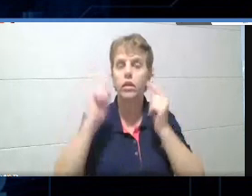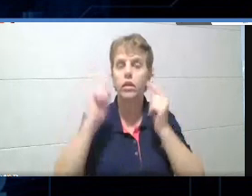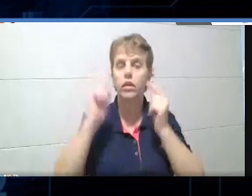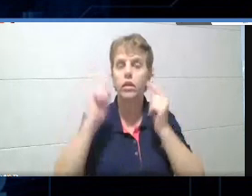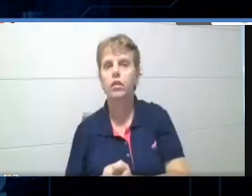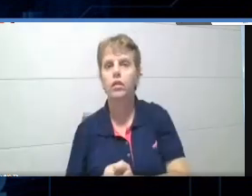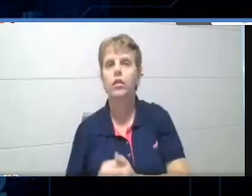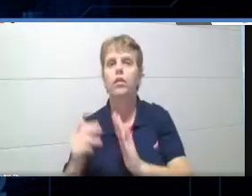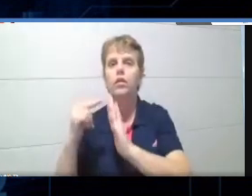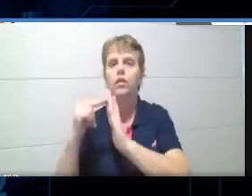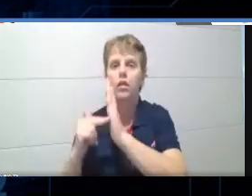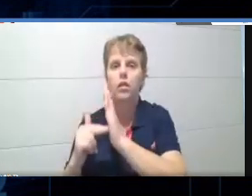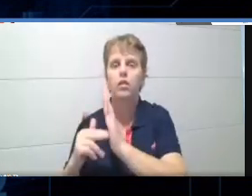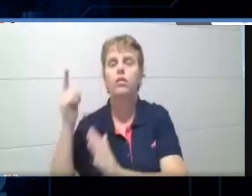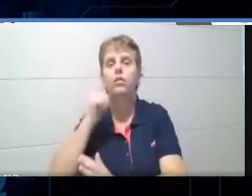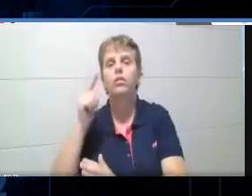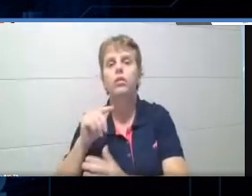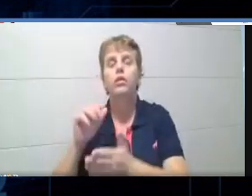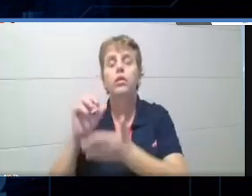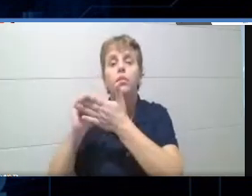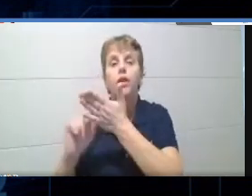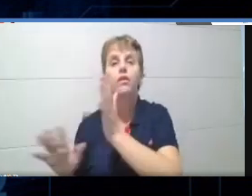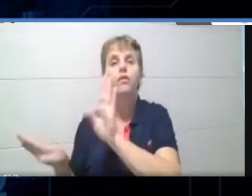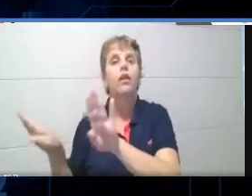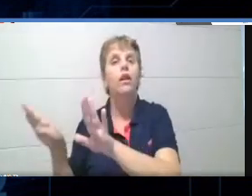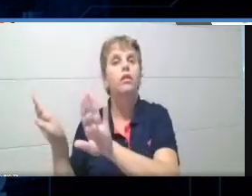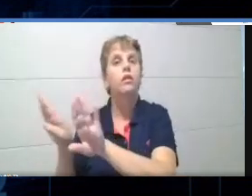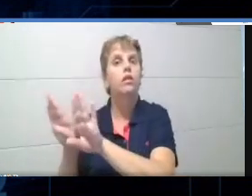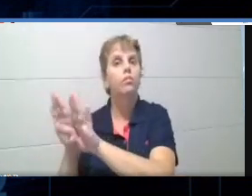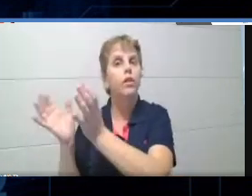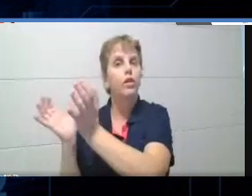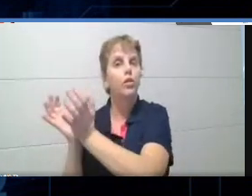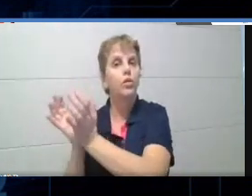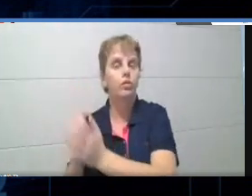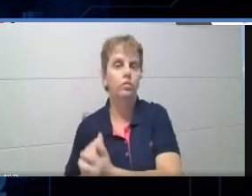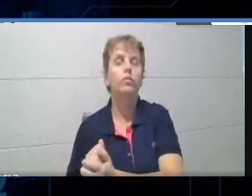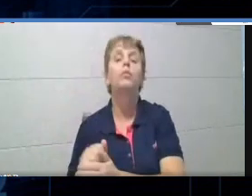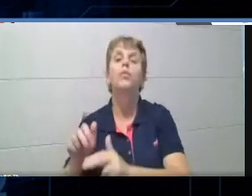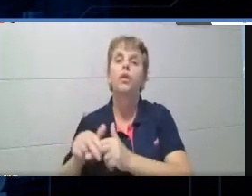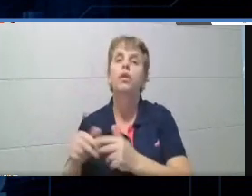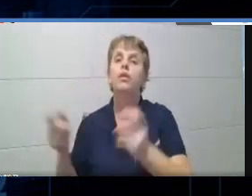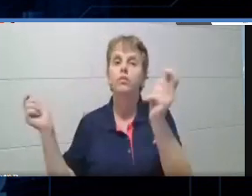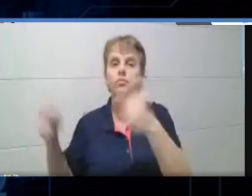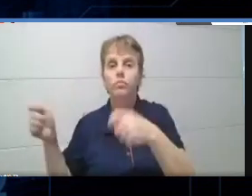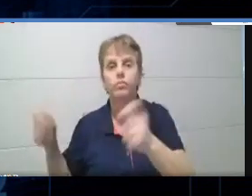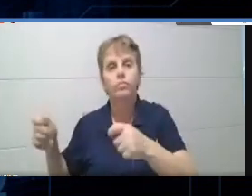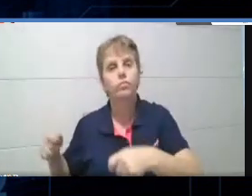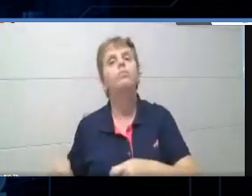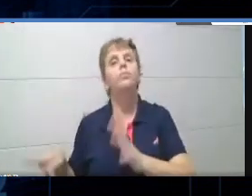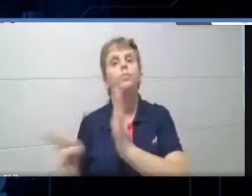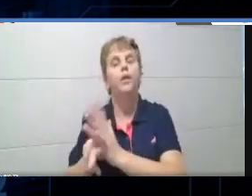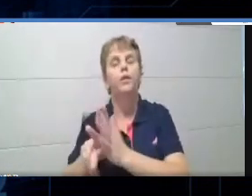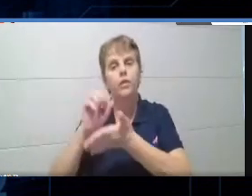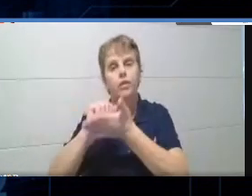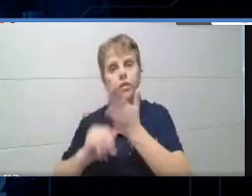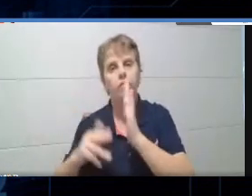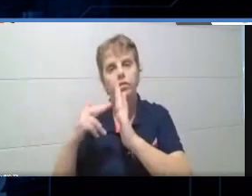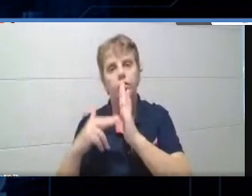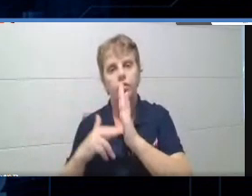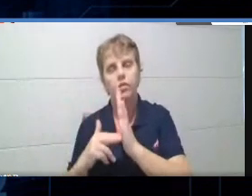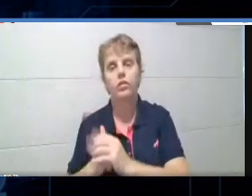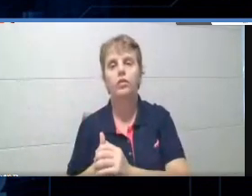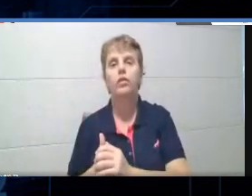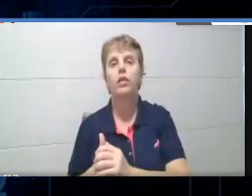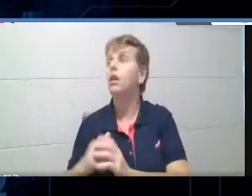vem a nota, isso aqui foi uma atividade em equipe também, então são as possibilidades de avaliações, essa aqui também